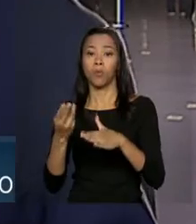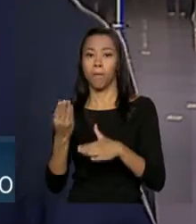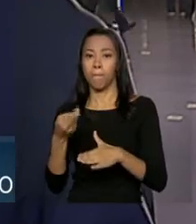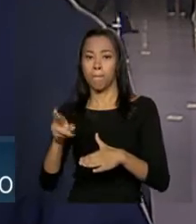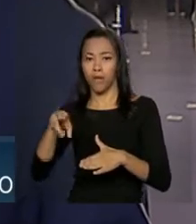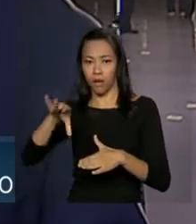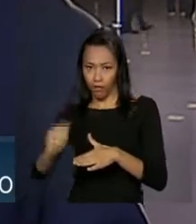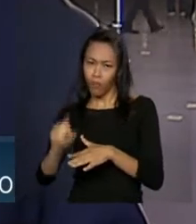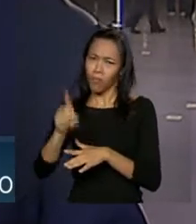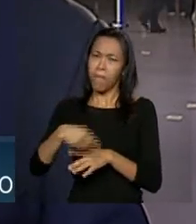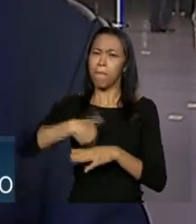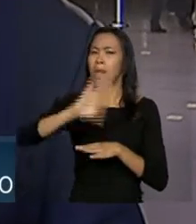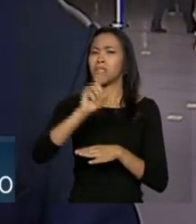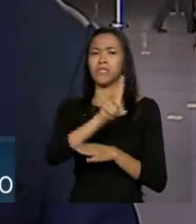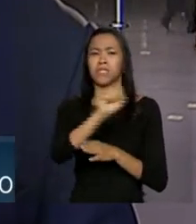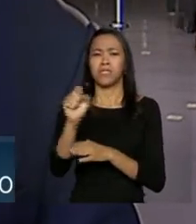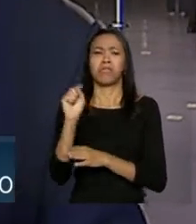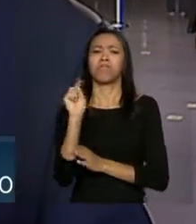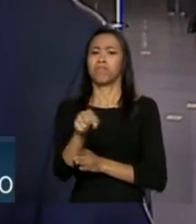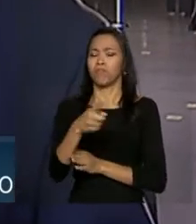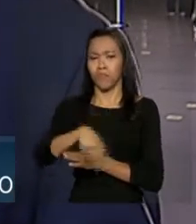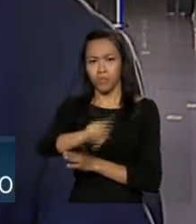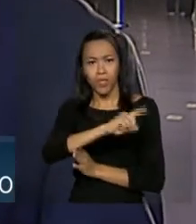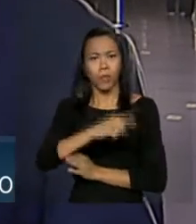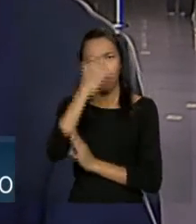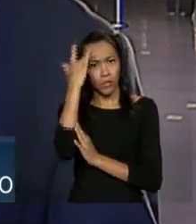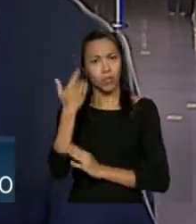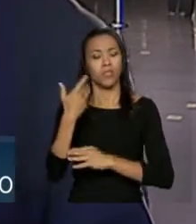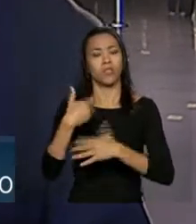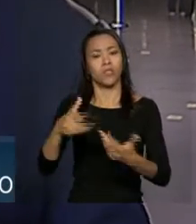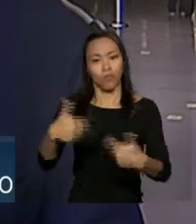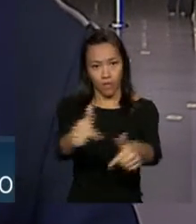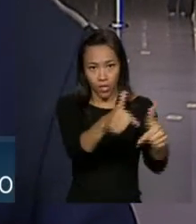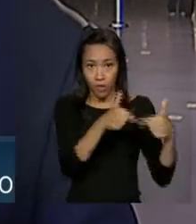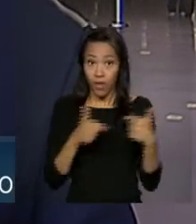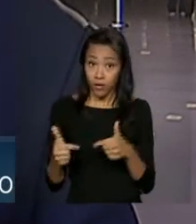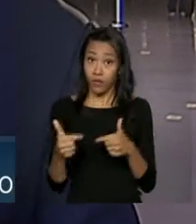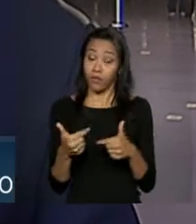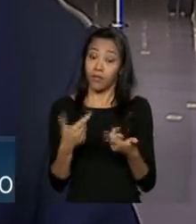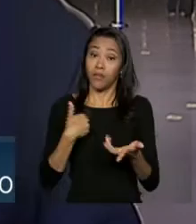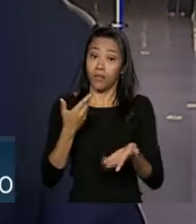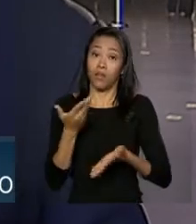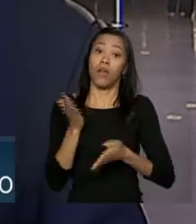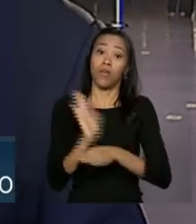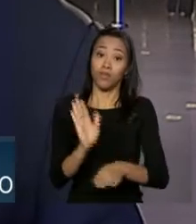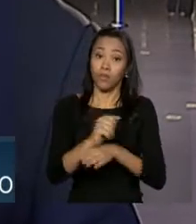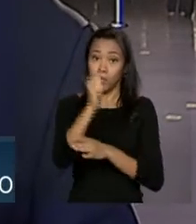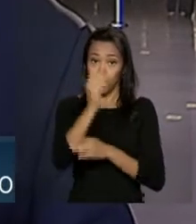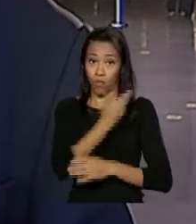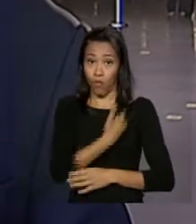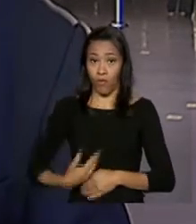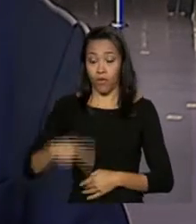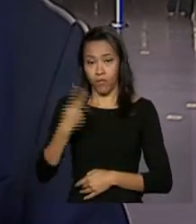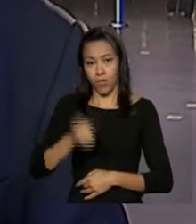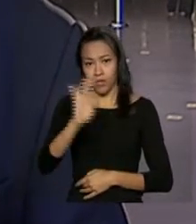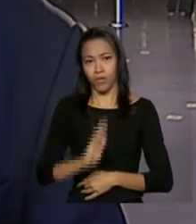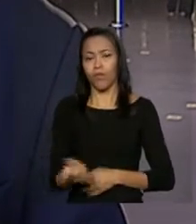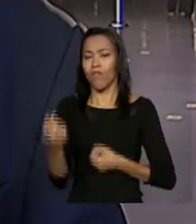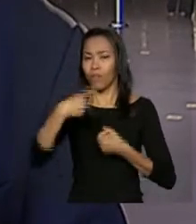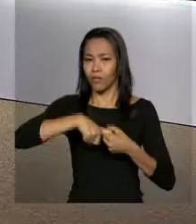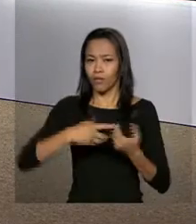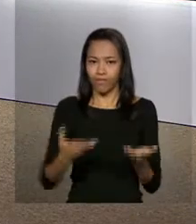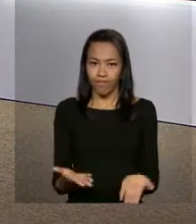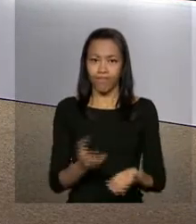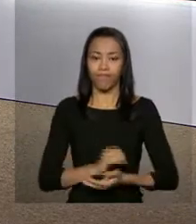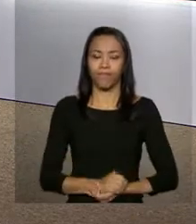diplomatas na carreira que serviram ou continuam servindo ao governo brasileiro. Voltamos com você no estúdio, Daniele.